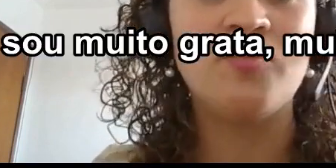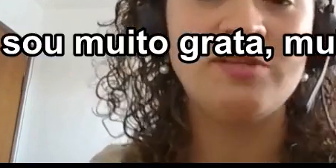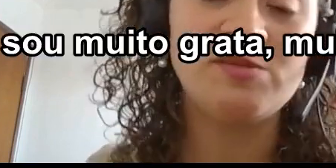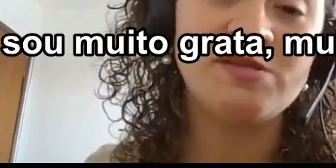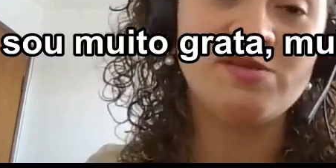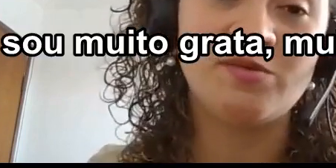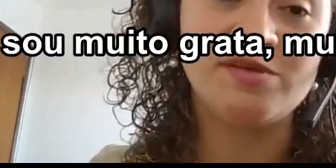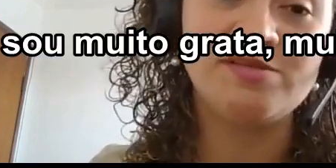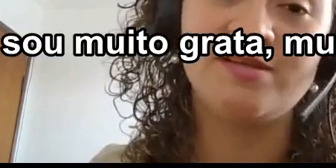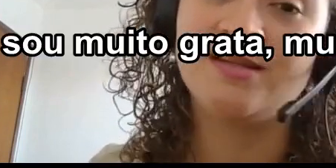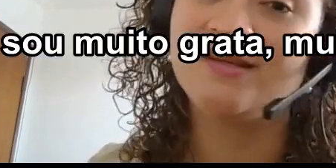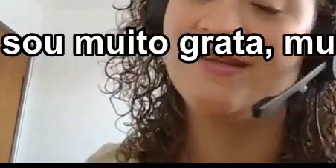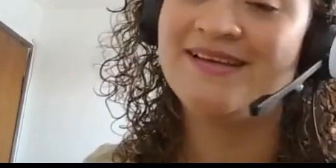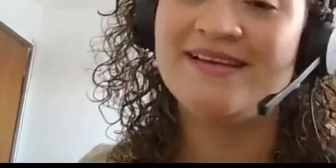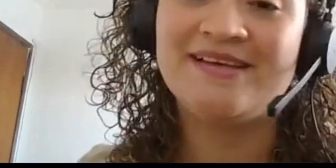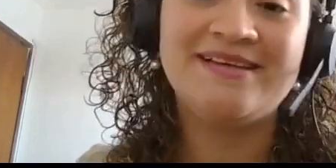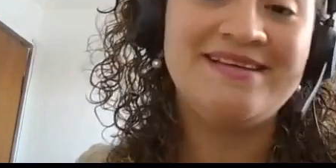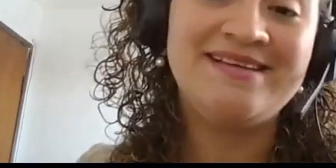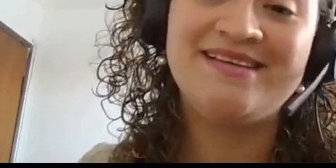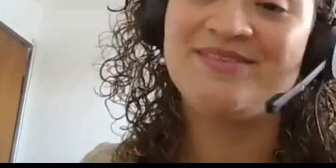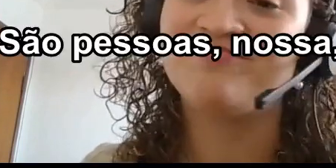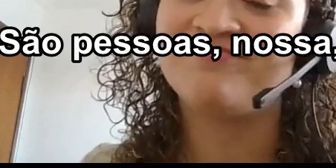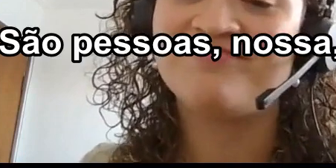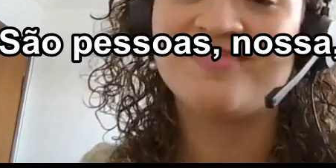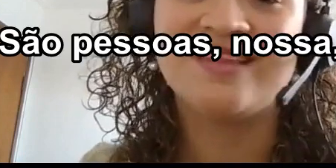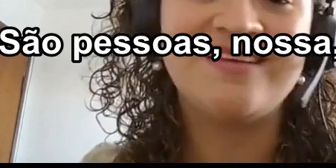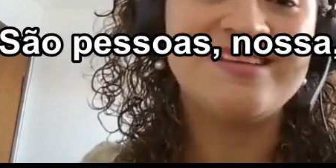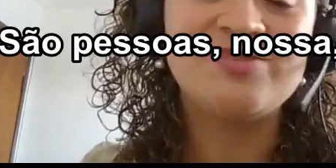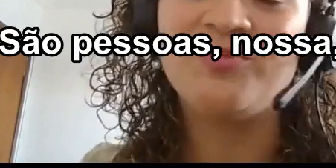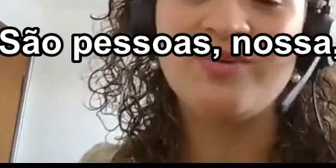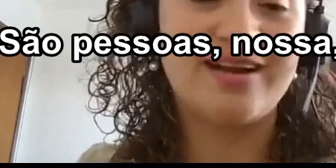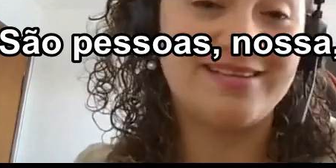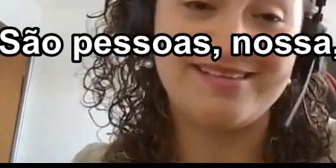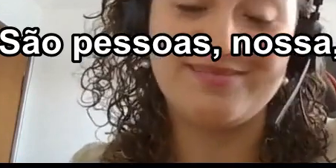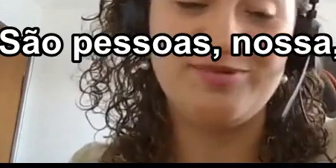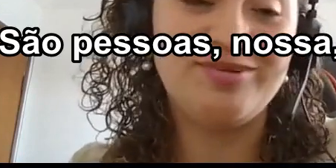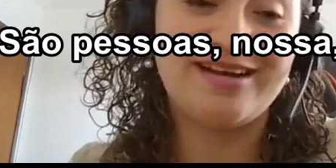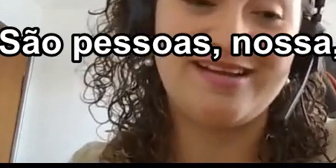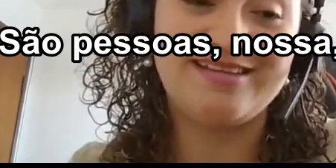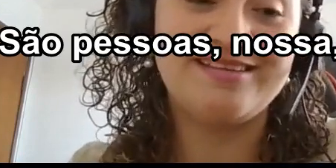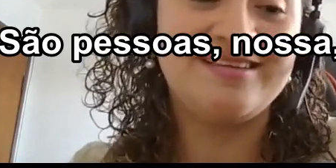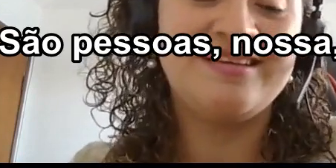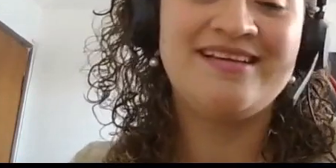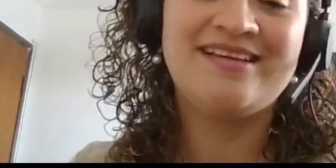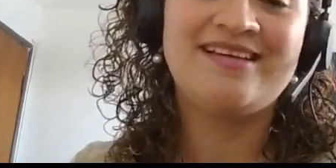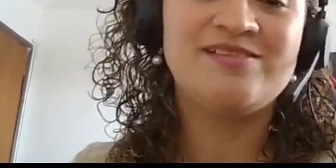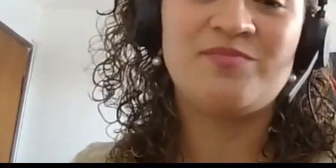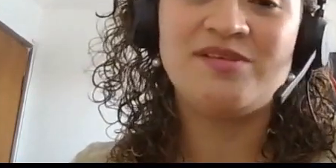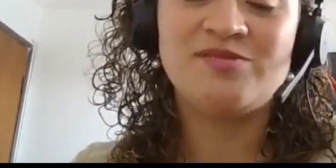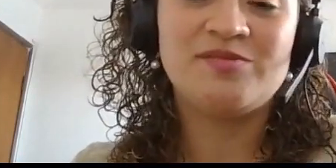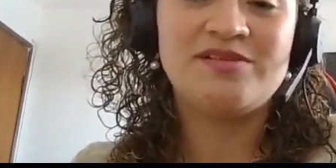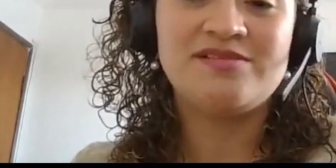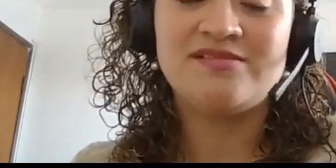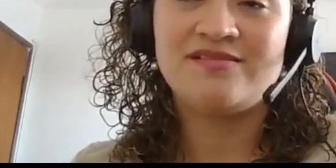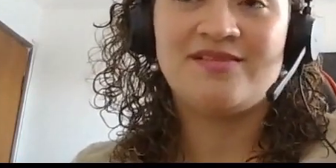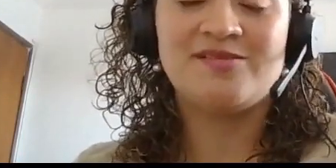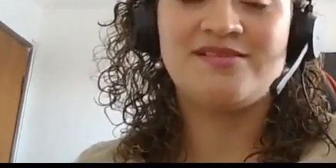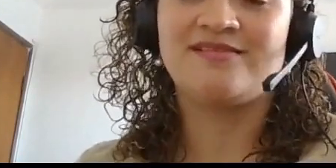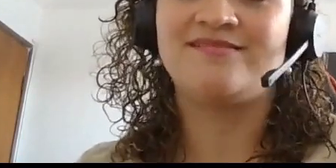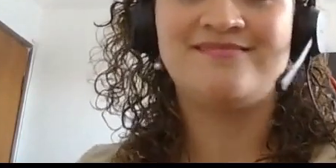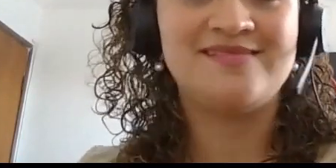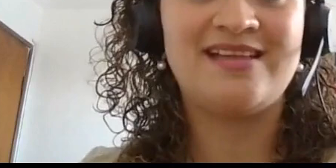conectei com muitas pessoas, e, sou muito grata, muito grata, são pessoas,